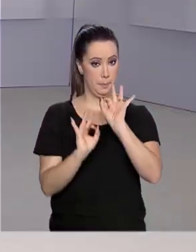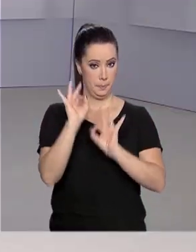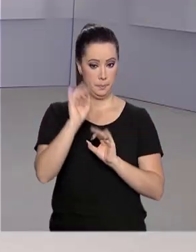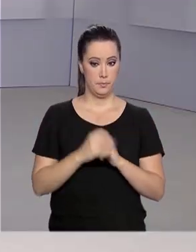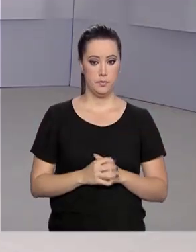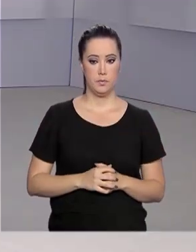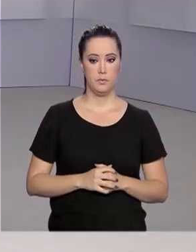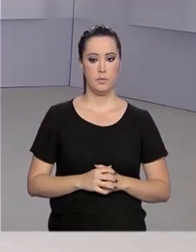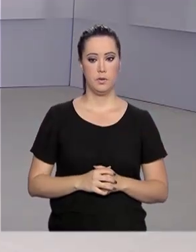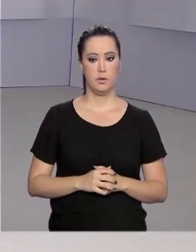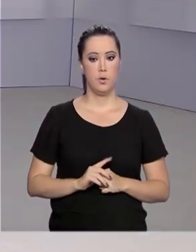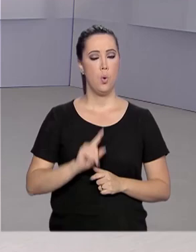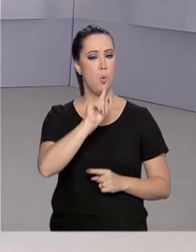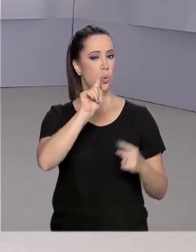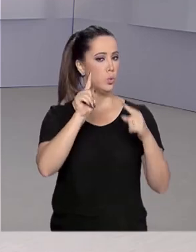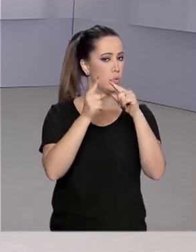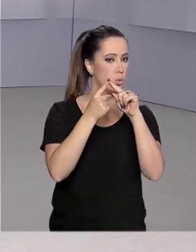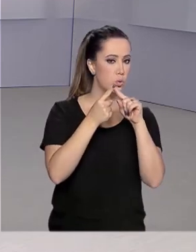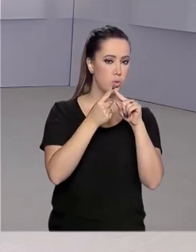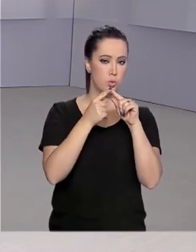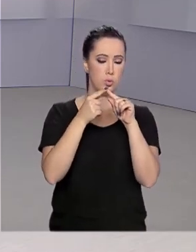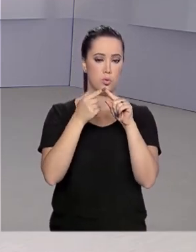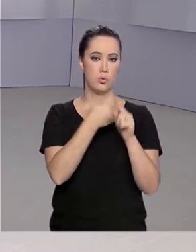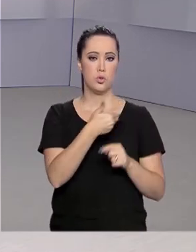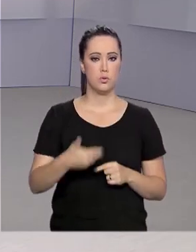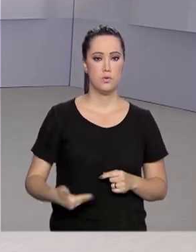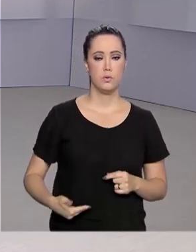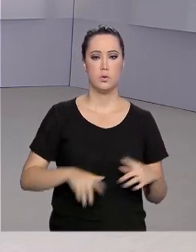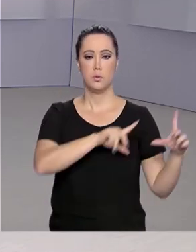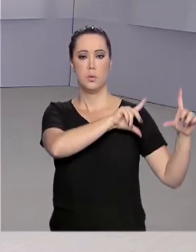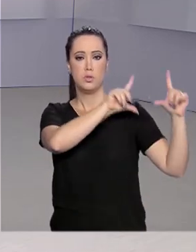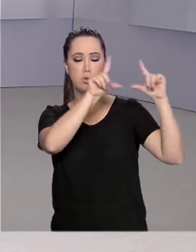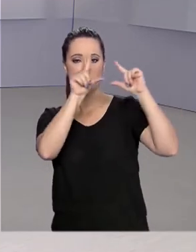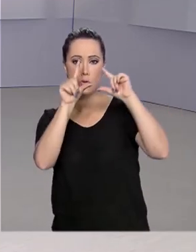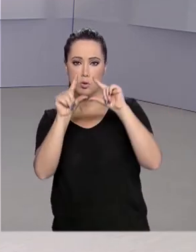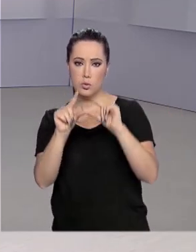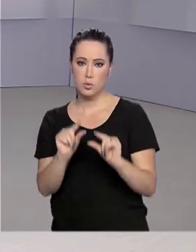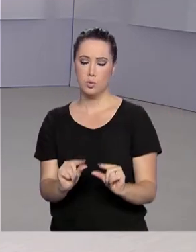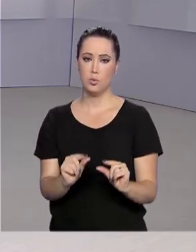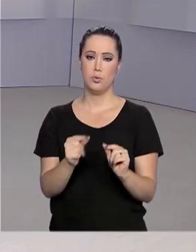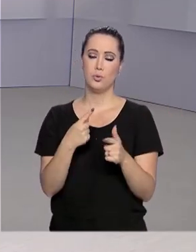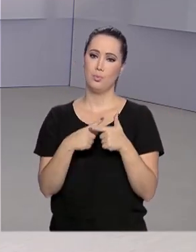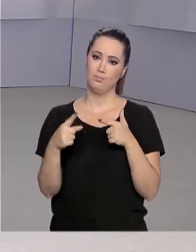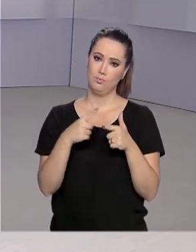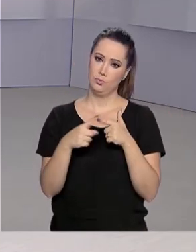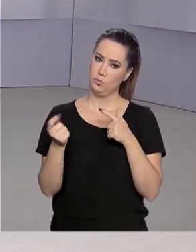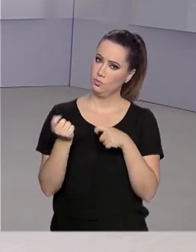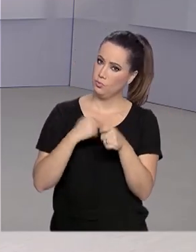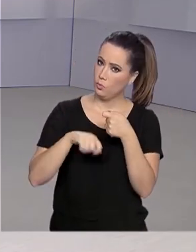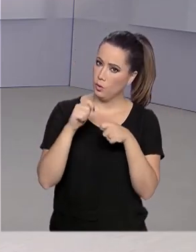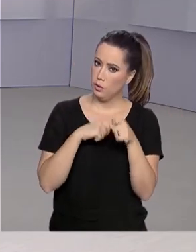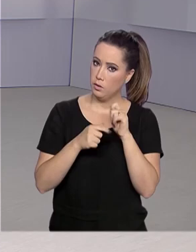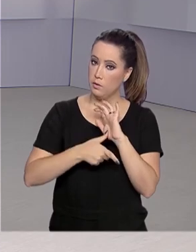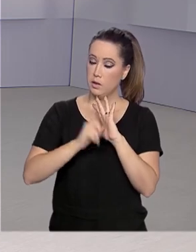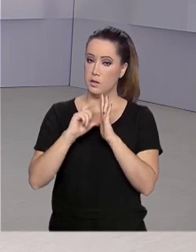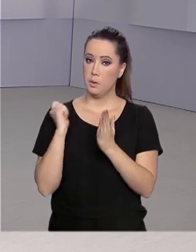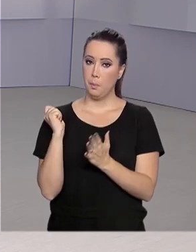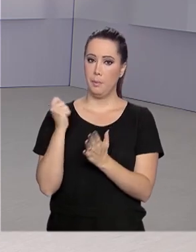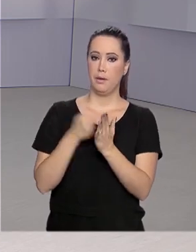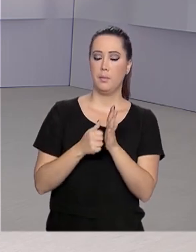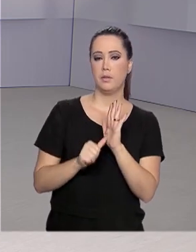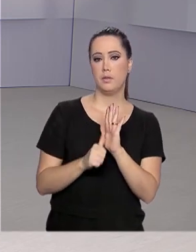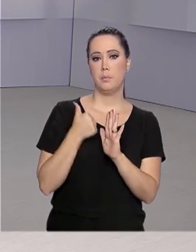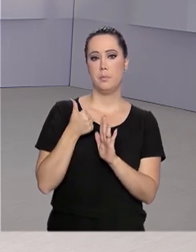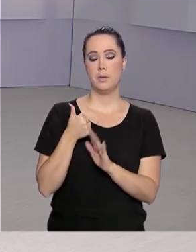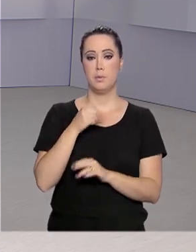E uma das medidas tomadas pelo governo para reduzir os impactos na economia foi a antecipação da primeira